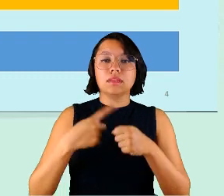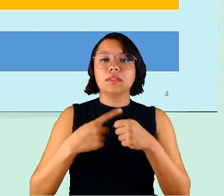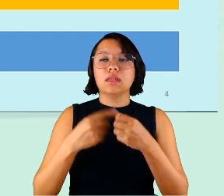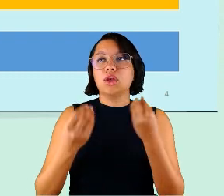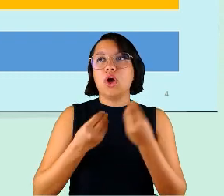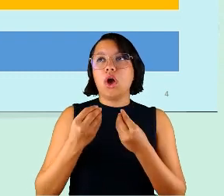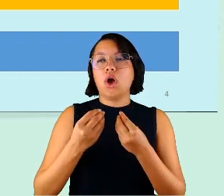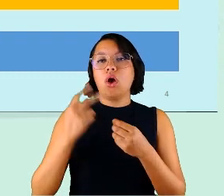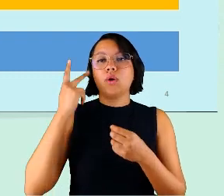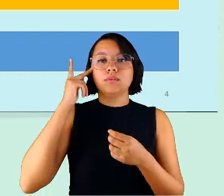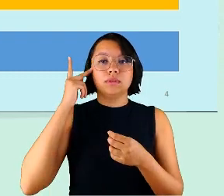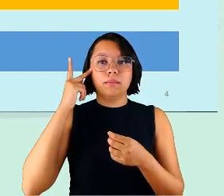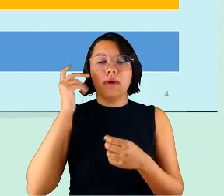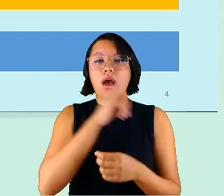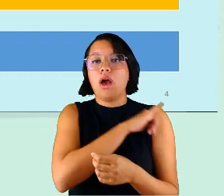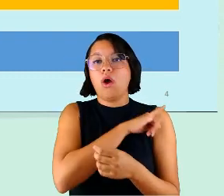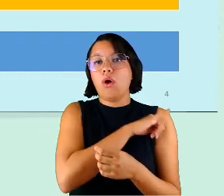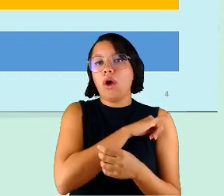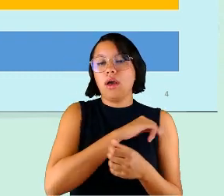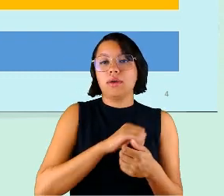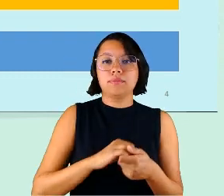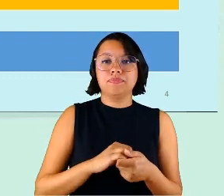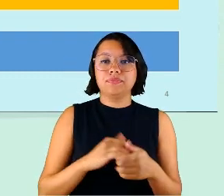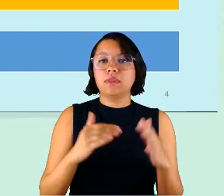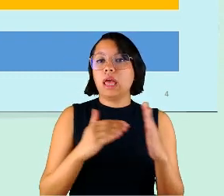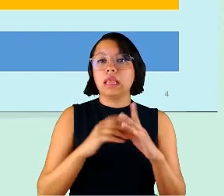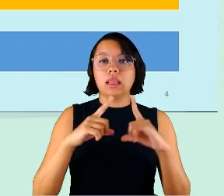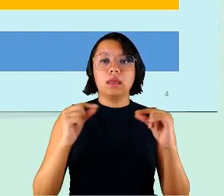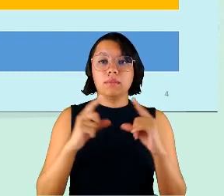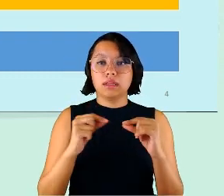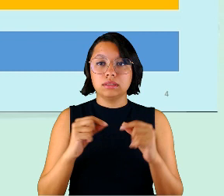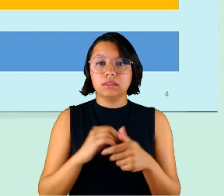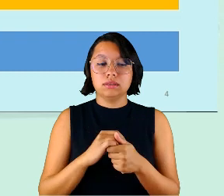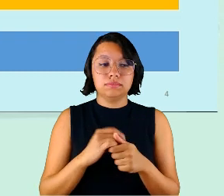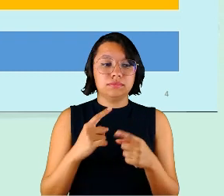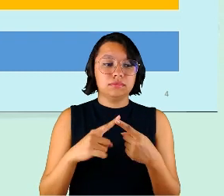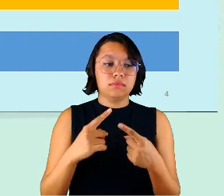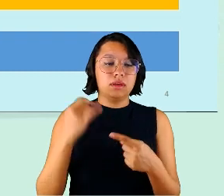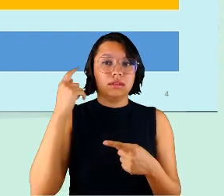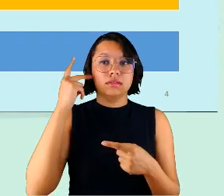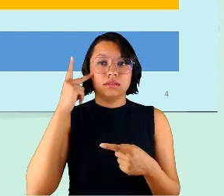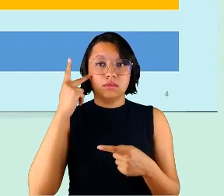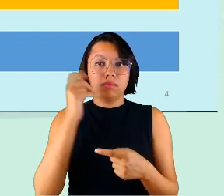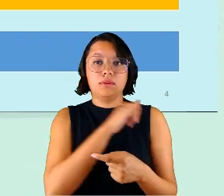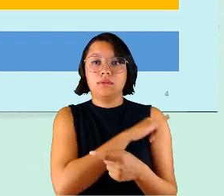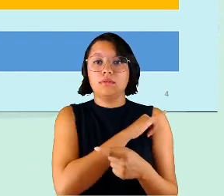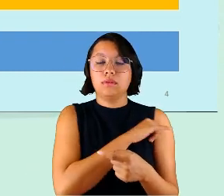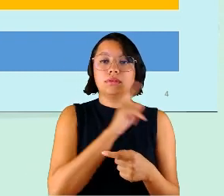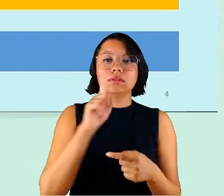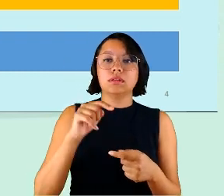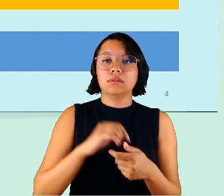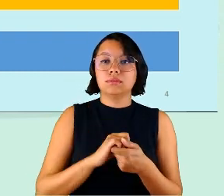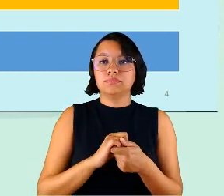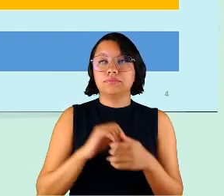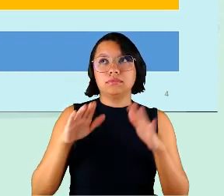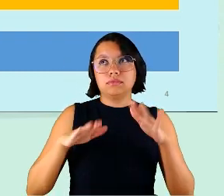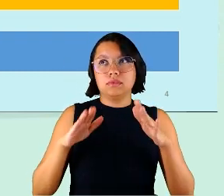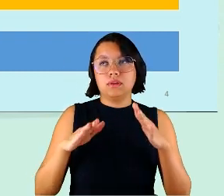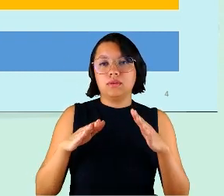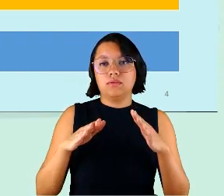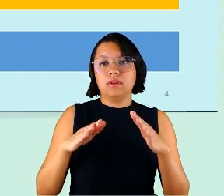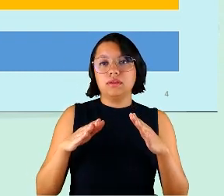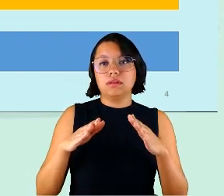São Paulo, Rio de Janeiro, até mesmo Brasília, mas São Paulo, Rio de Janeiro são talvez as